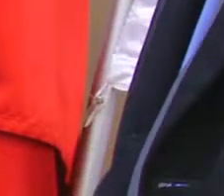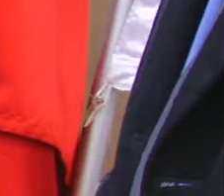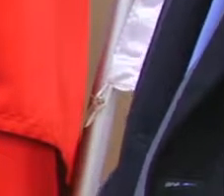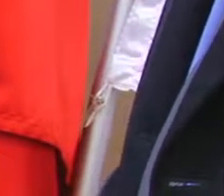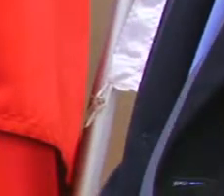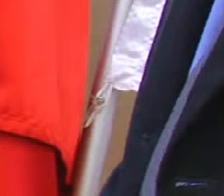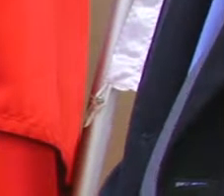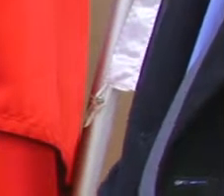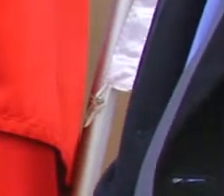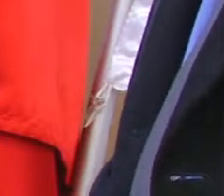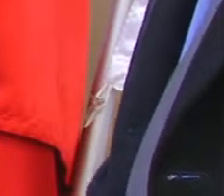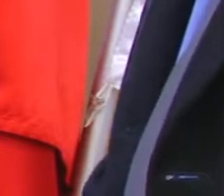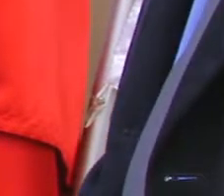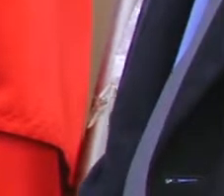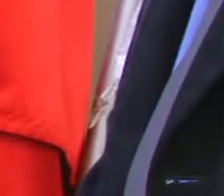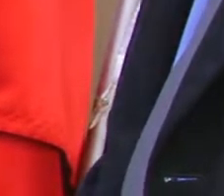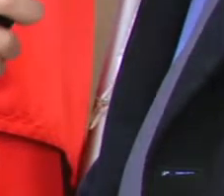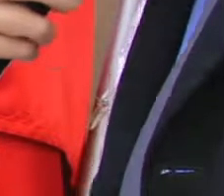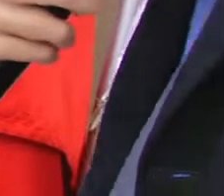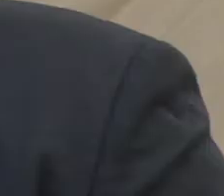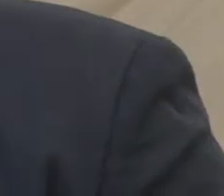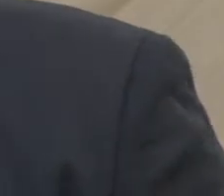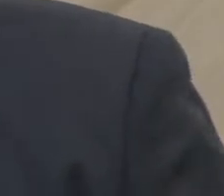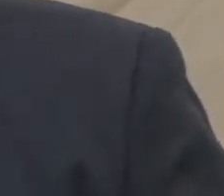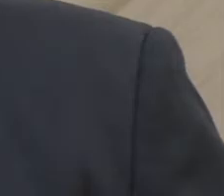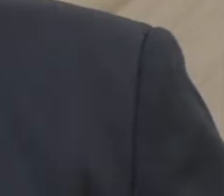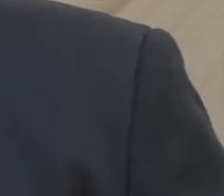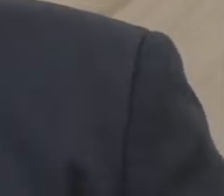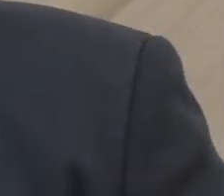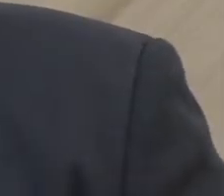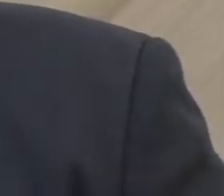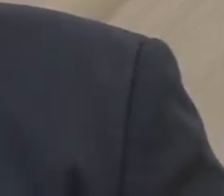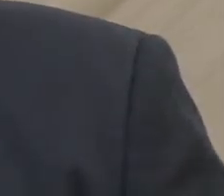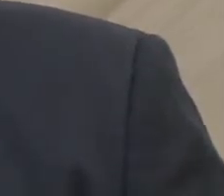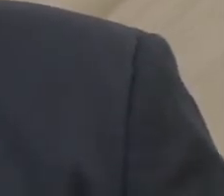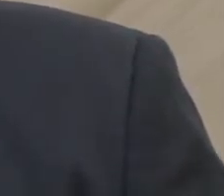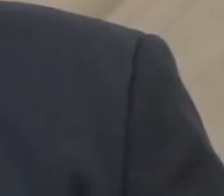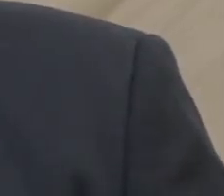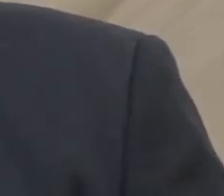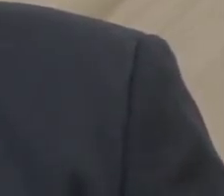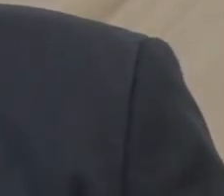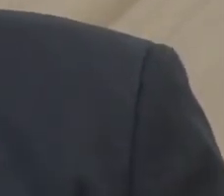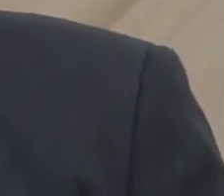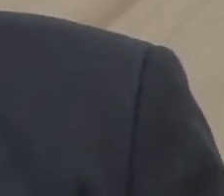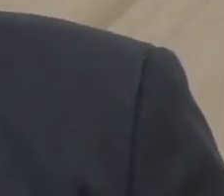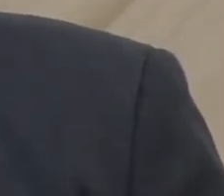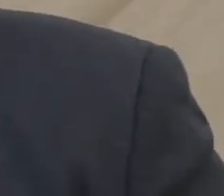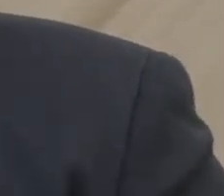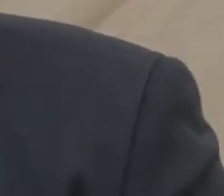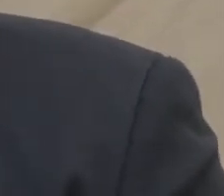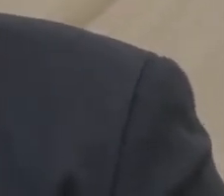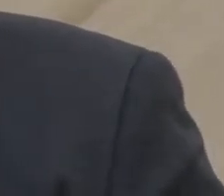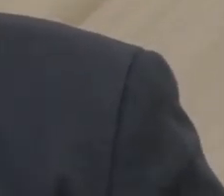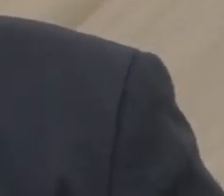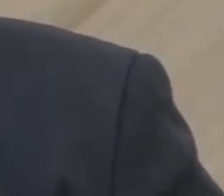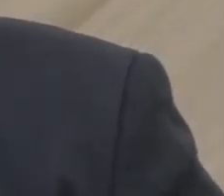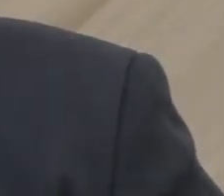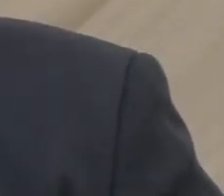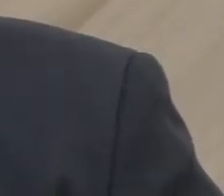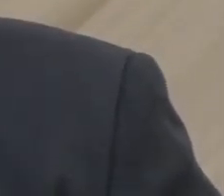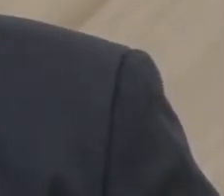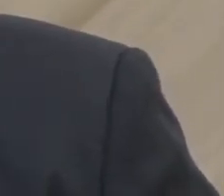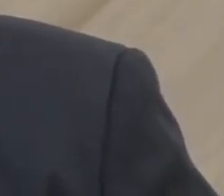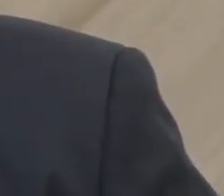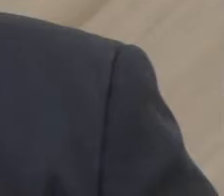situação nessa região, vereador? Boa noite. Boa noite. Boa noite a todos que nos assistem. Bom, a nossa região, ela já teve um foco que foi